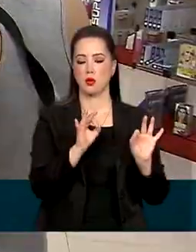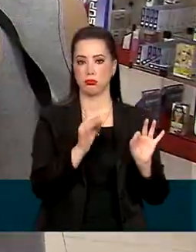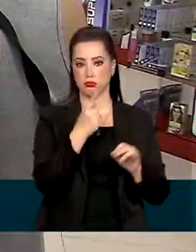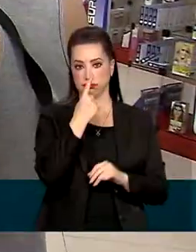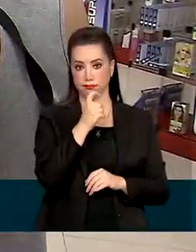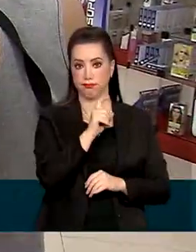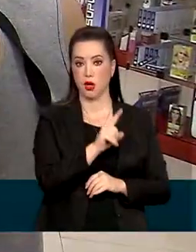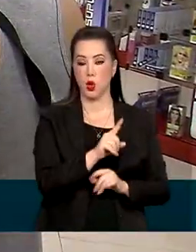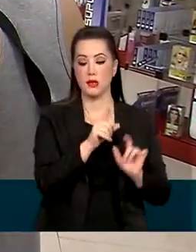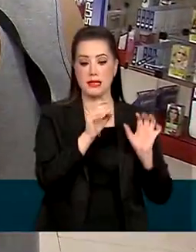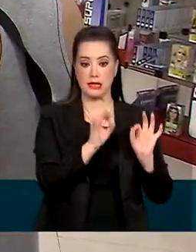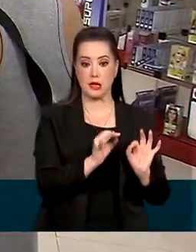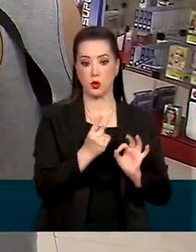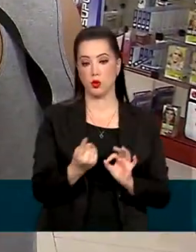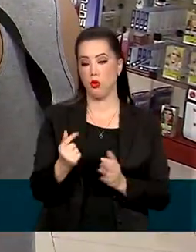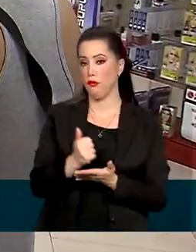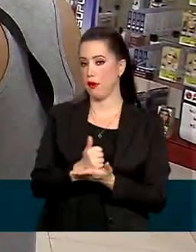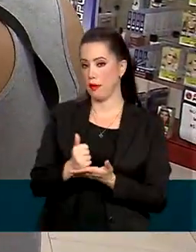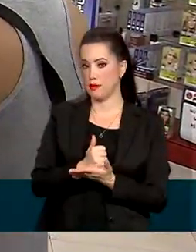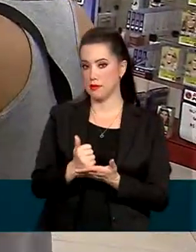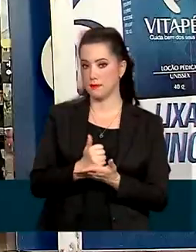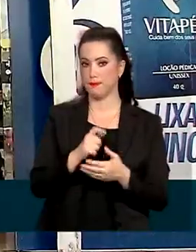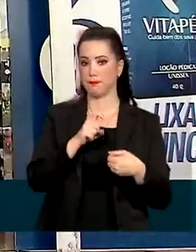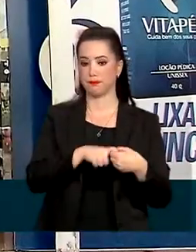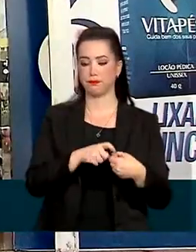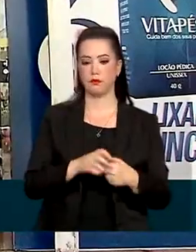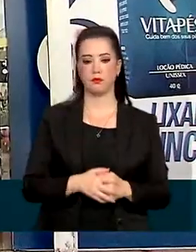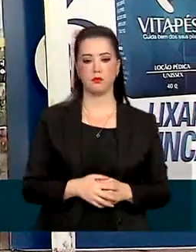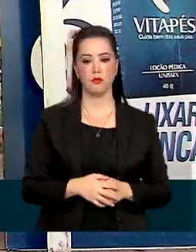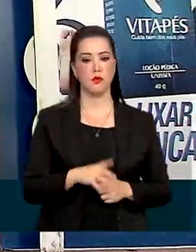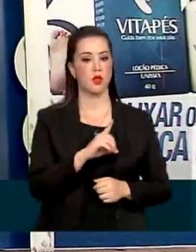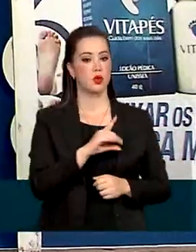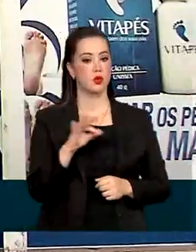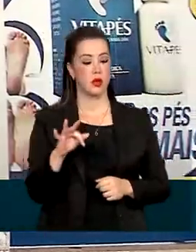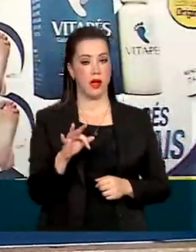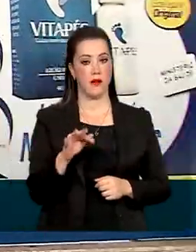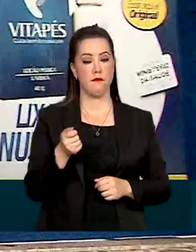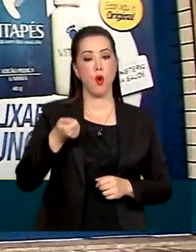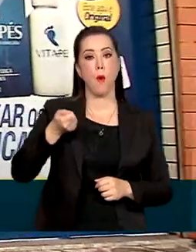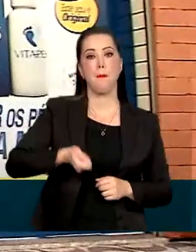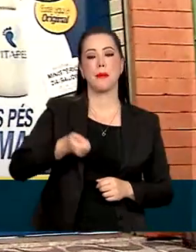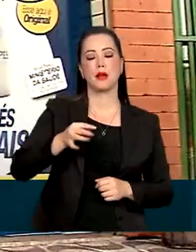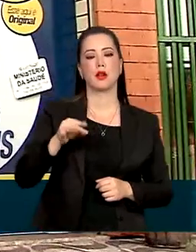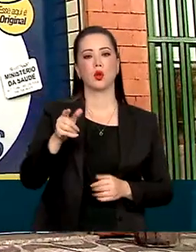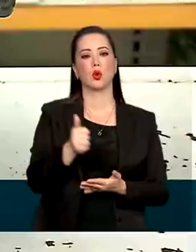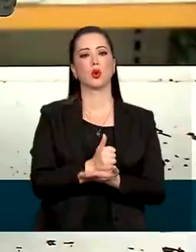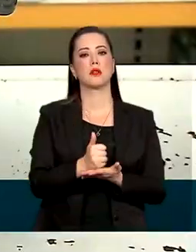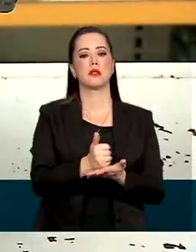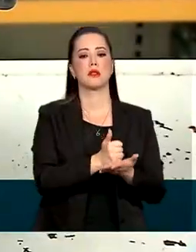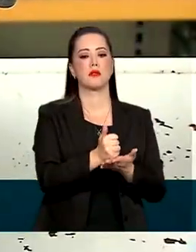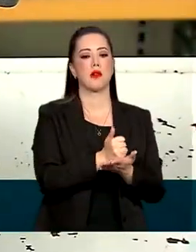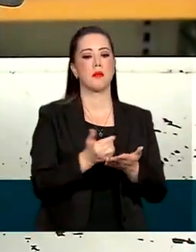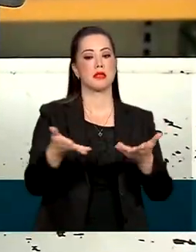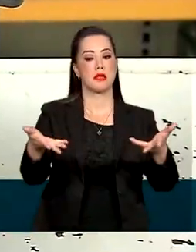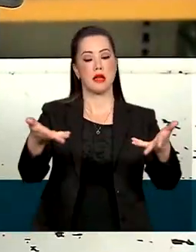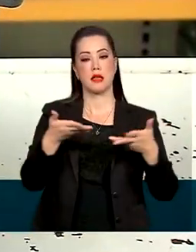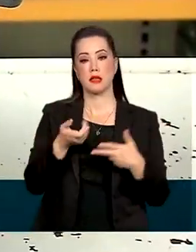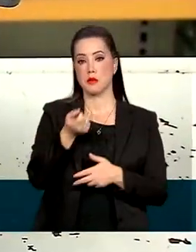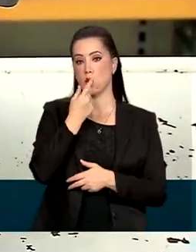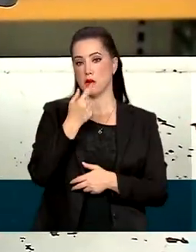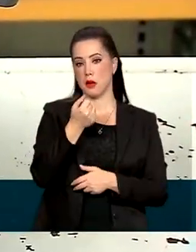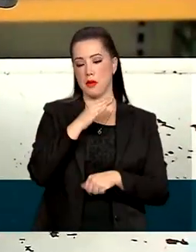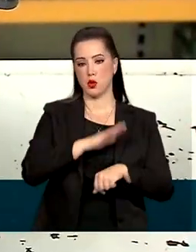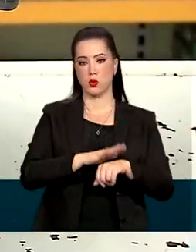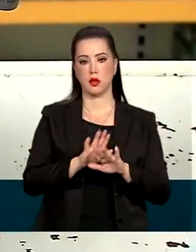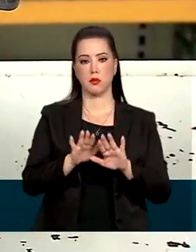E no Distrito Federal, desde 2013, tem uma lei que obriga todas as farmácias a receberem os medicamentos